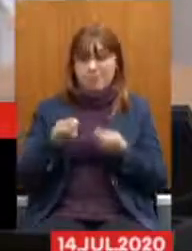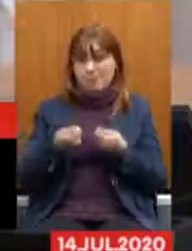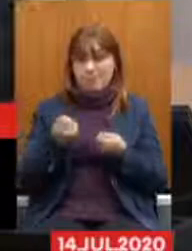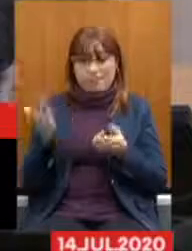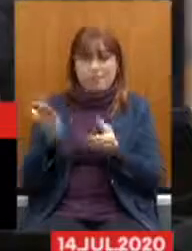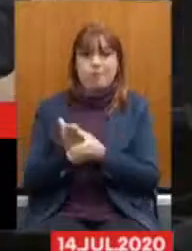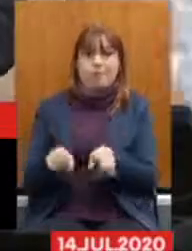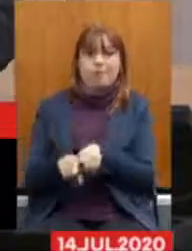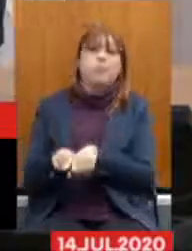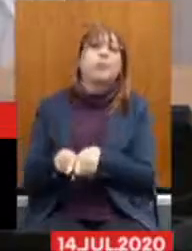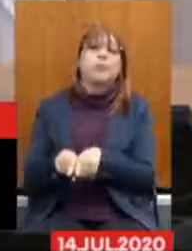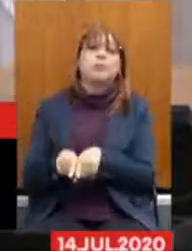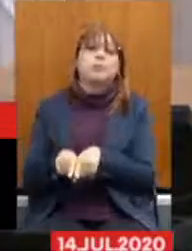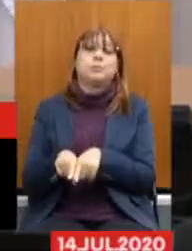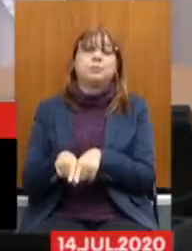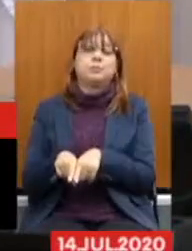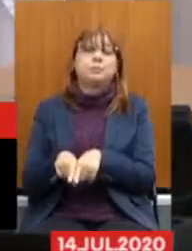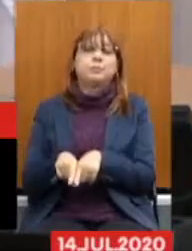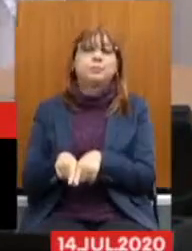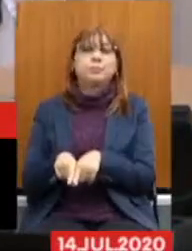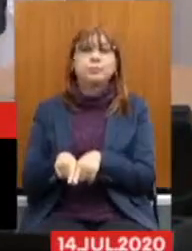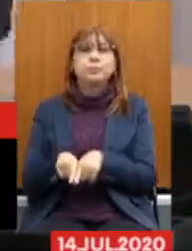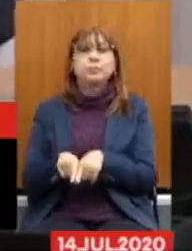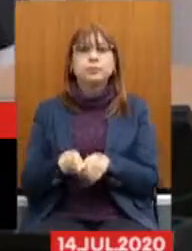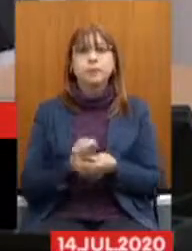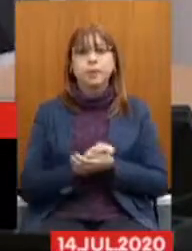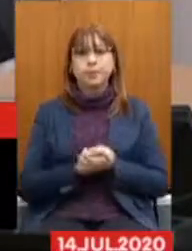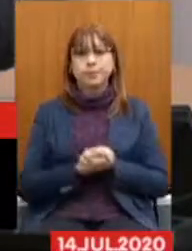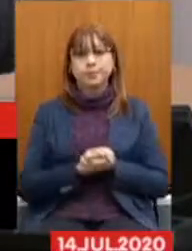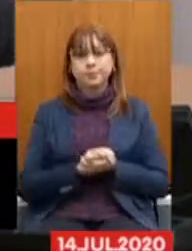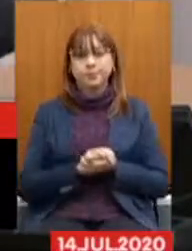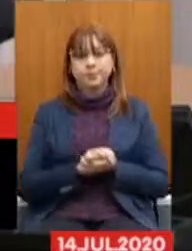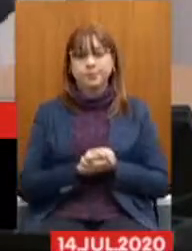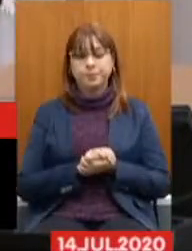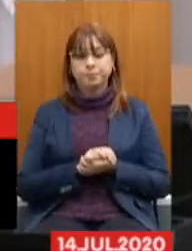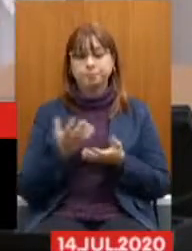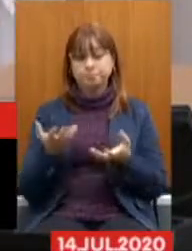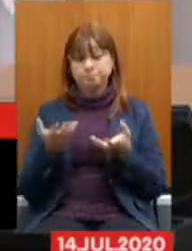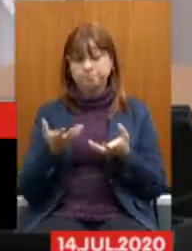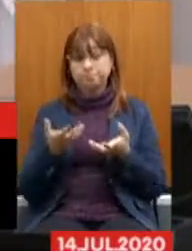Bom, o que a gente gostaria de colocar,